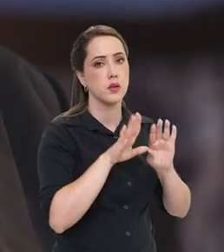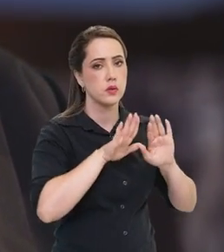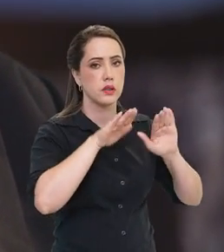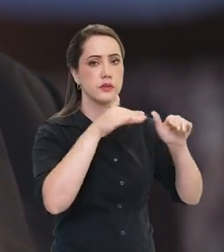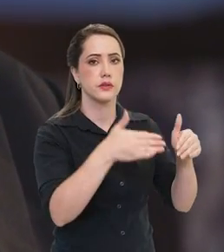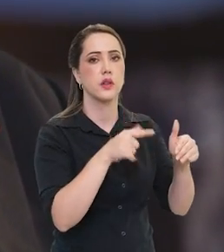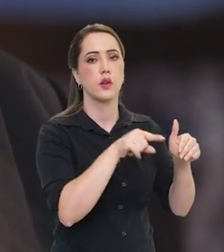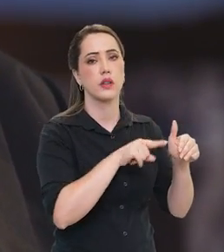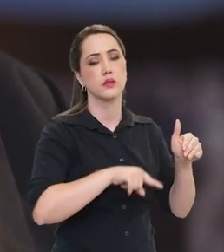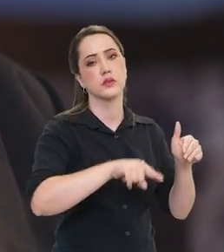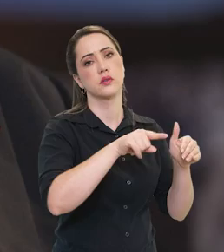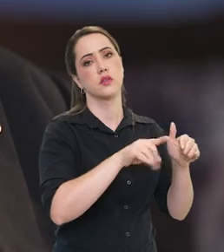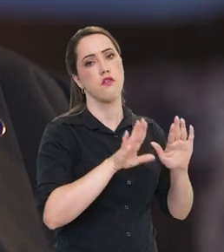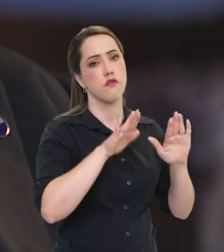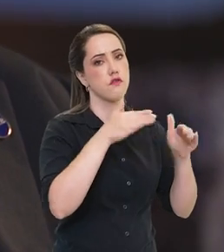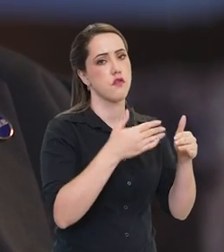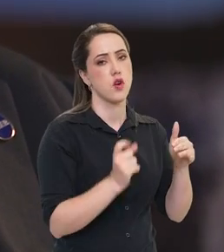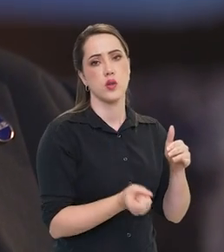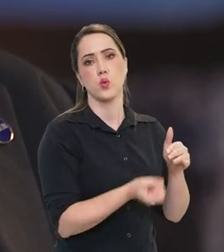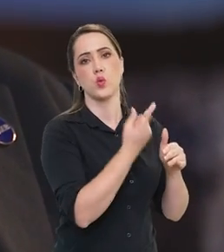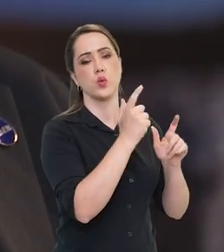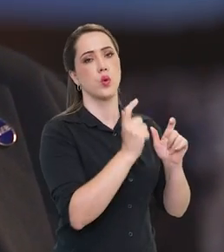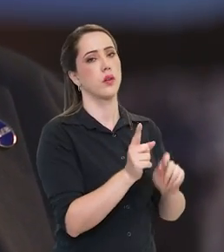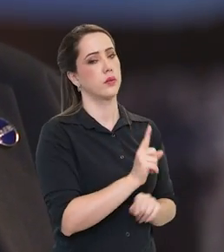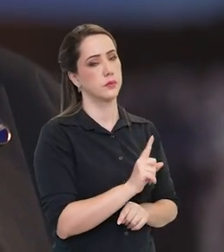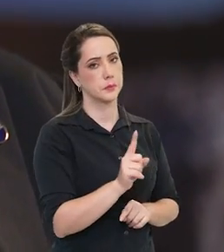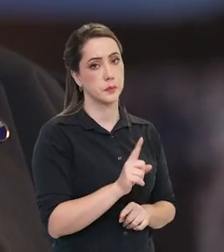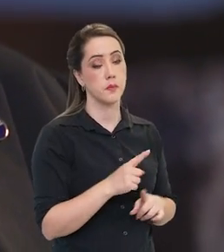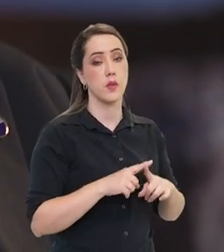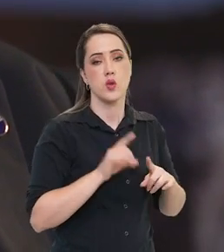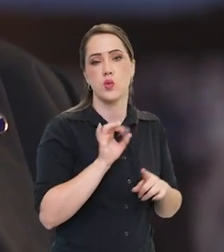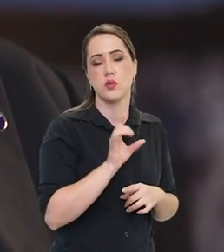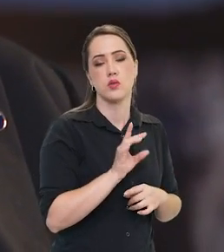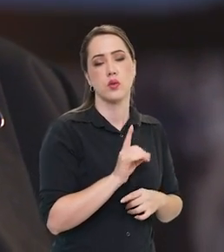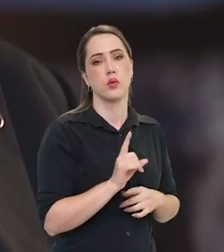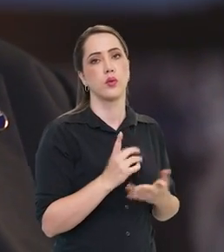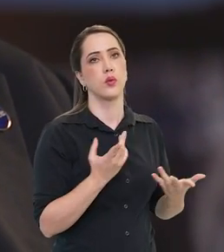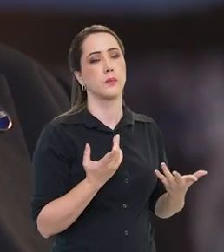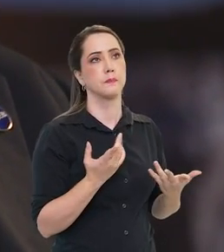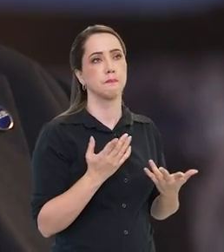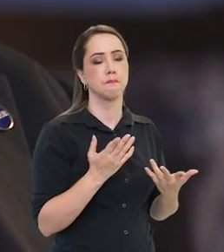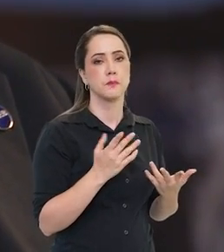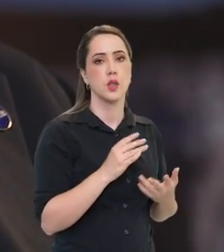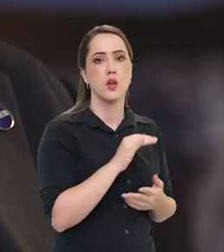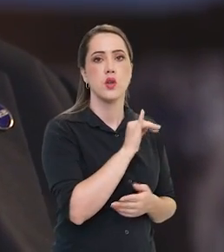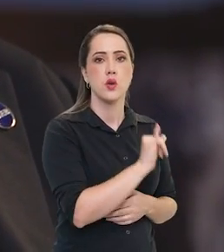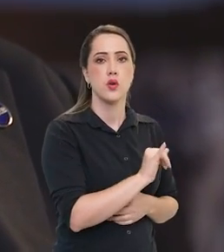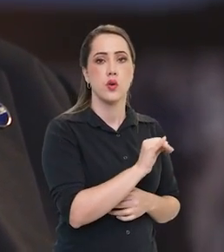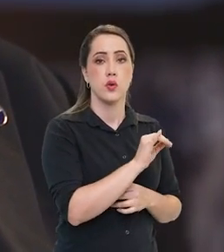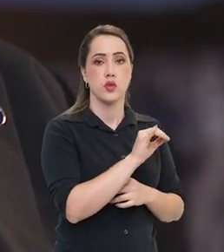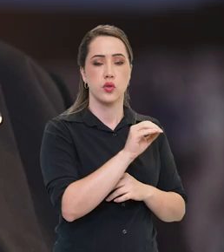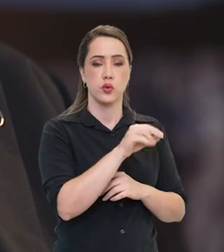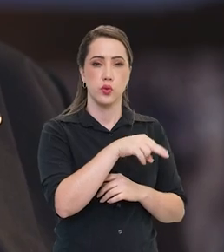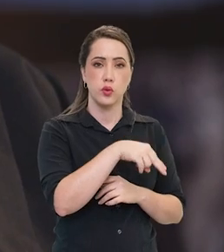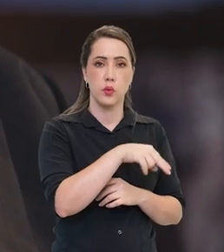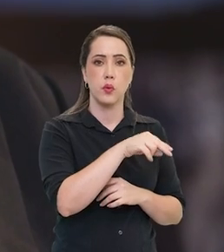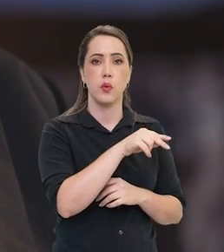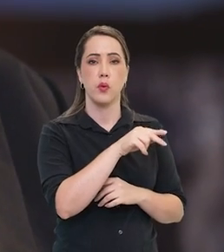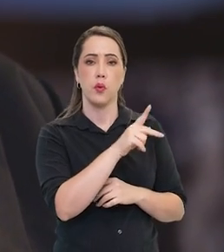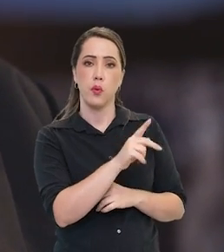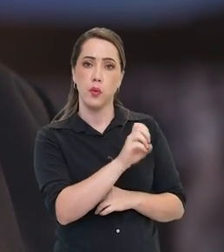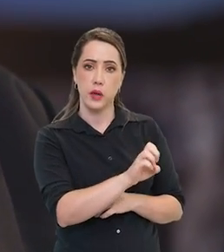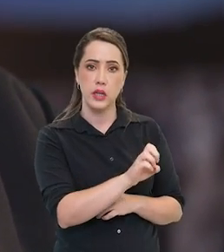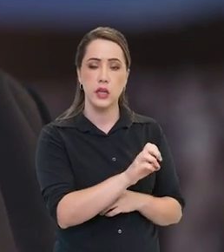não está concentrado, isso é uma parte muito boa, não está concentrado em um único lugar, não é só o Instituto Nacional de Pesquisas